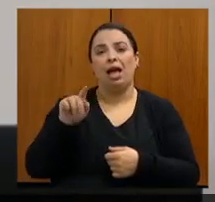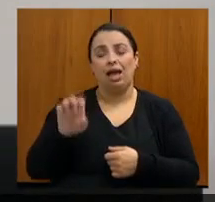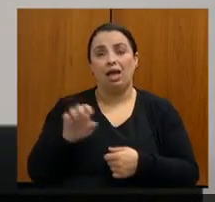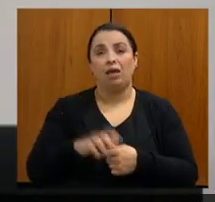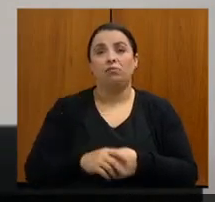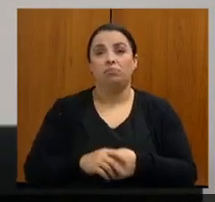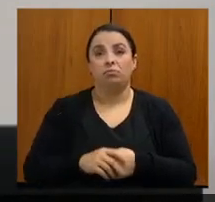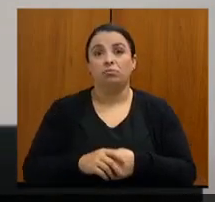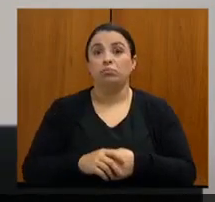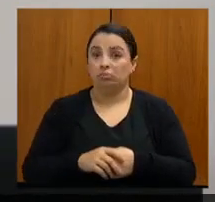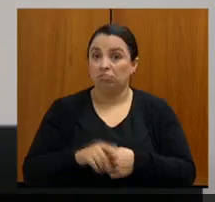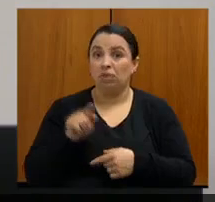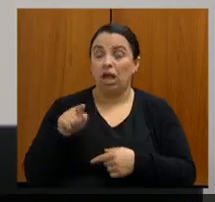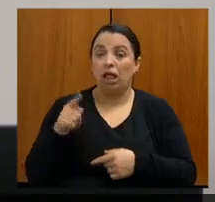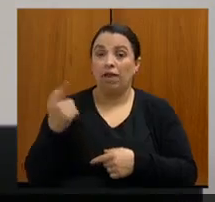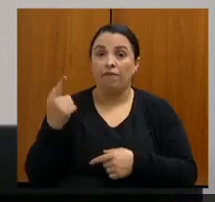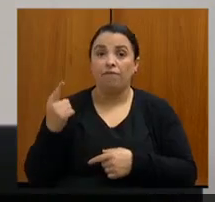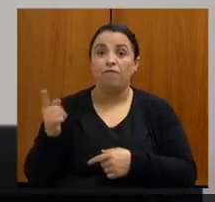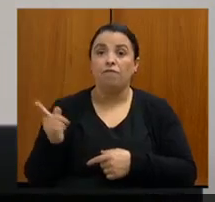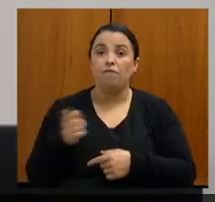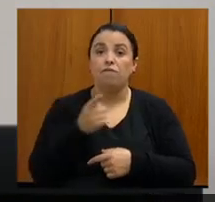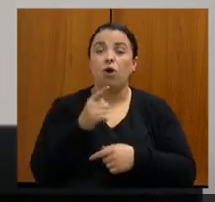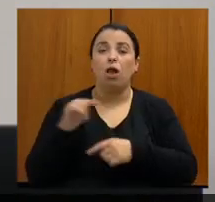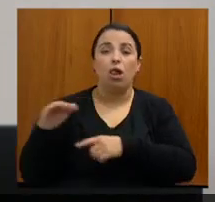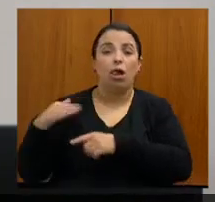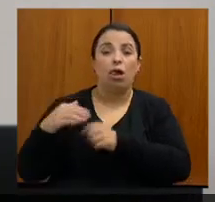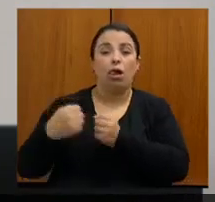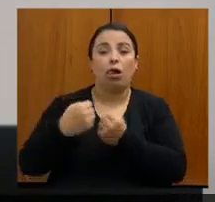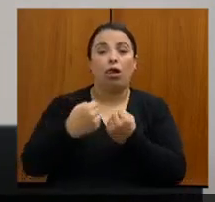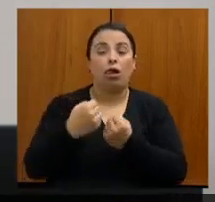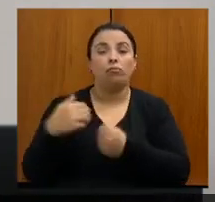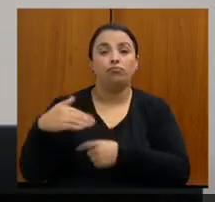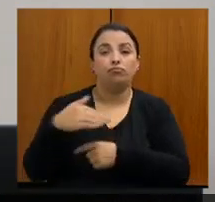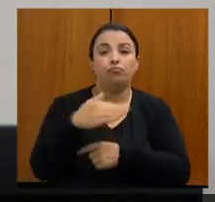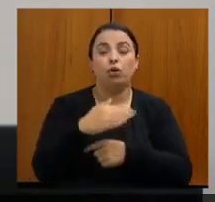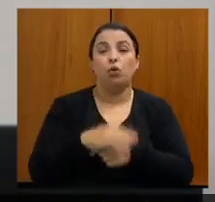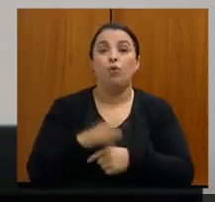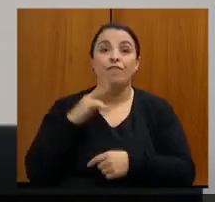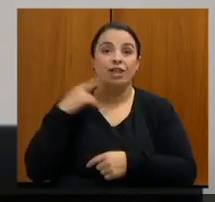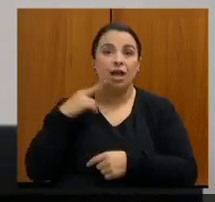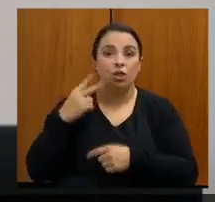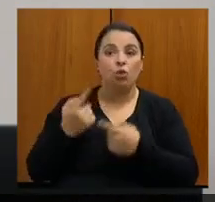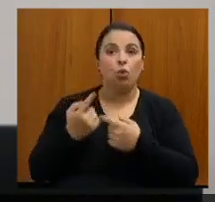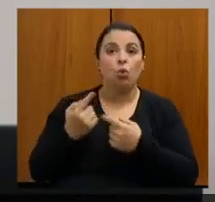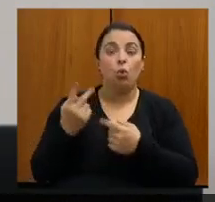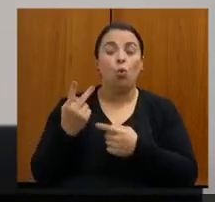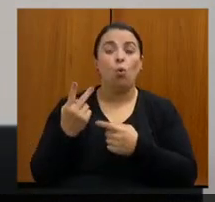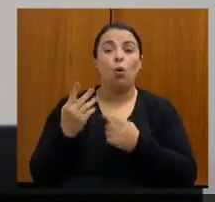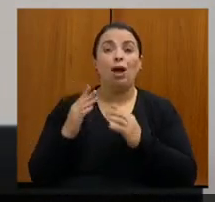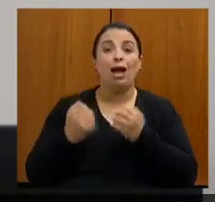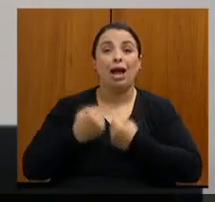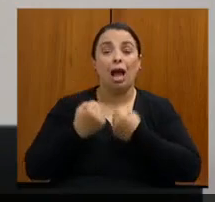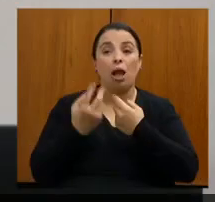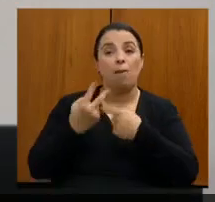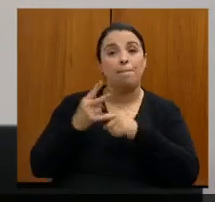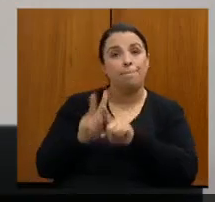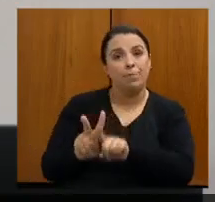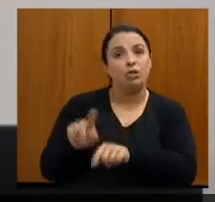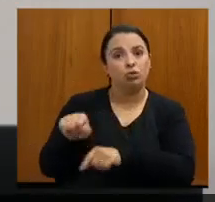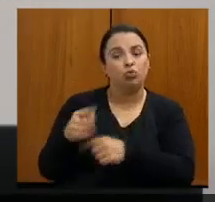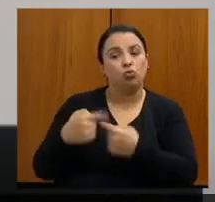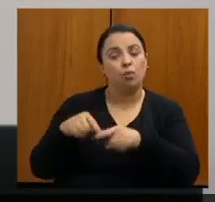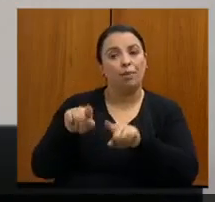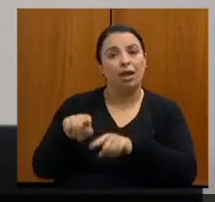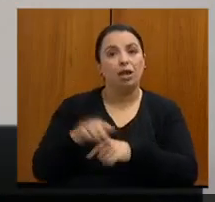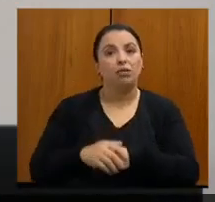genro dele que estava levando o paciente com o carro emprestado. Olha só, o vereador emprestou o carro para o genro levar o paciente para ser